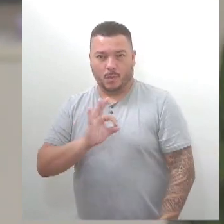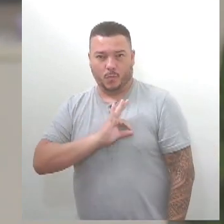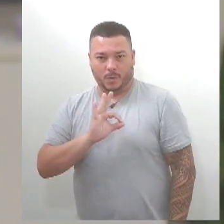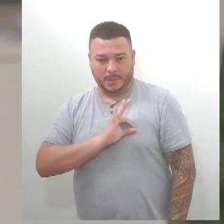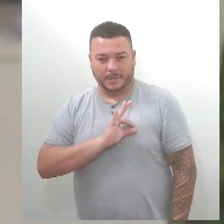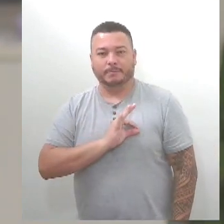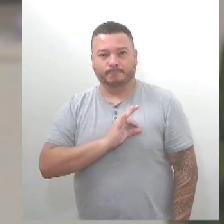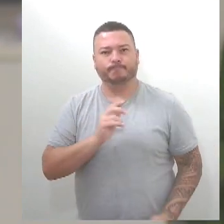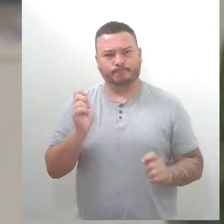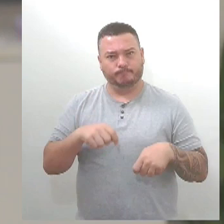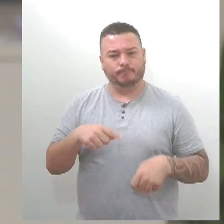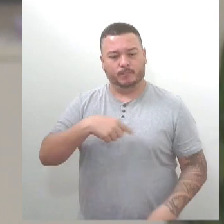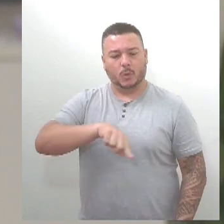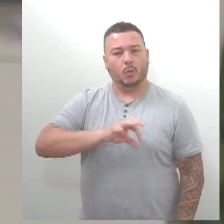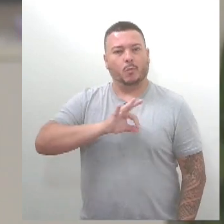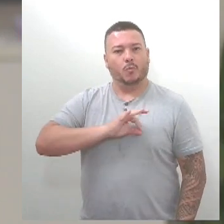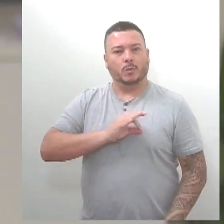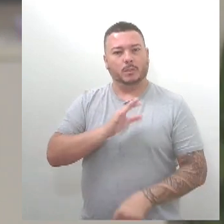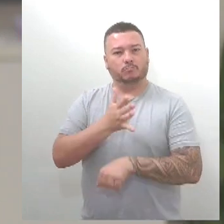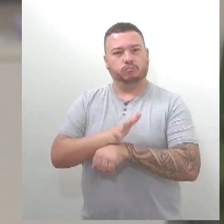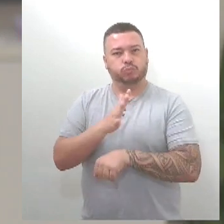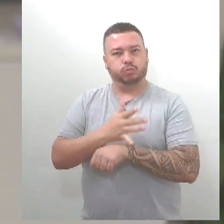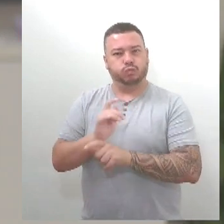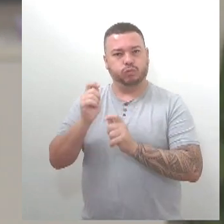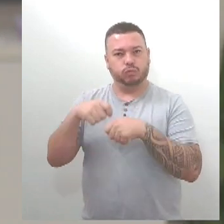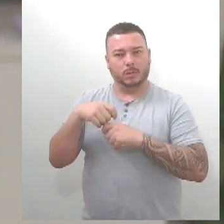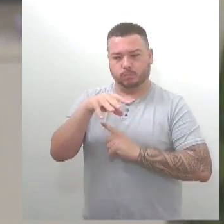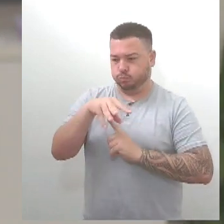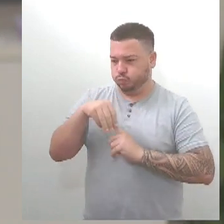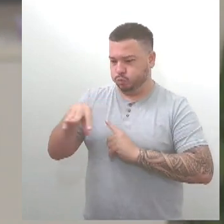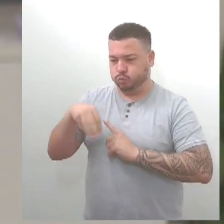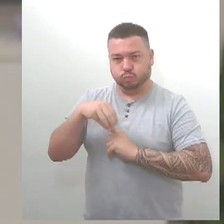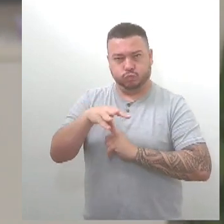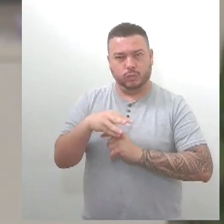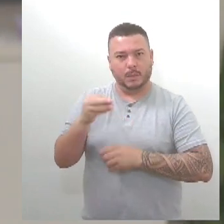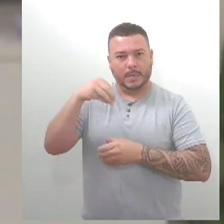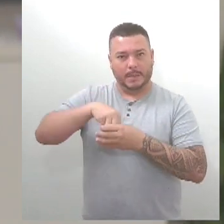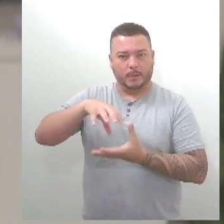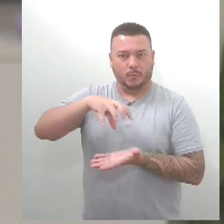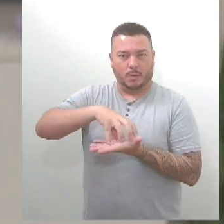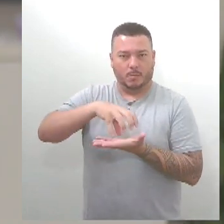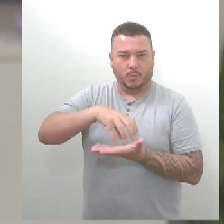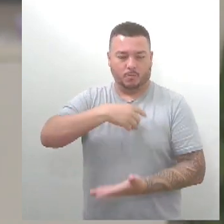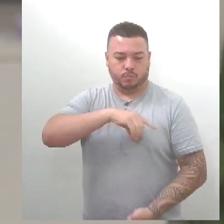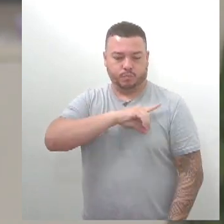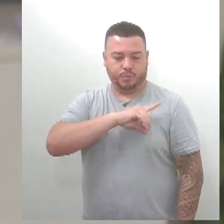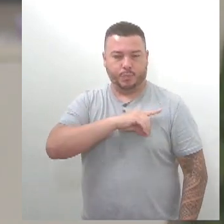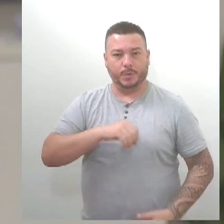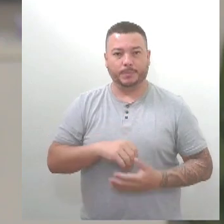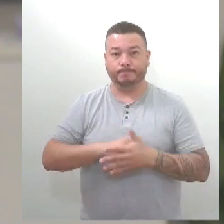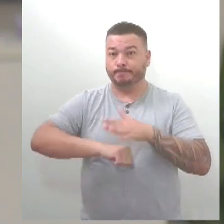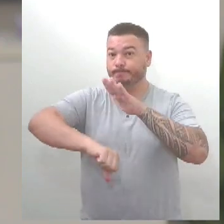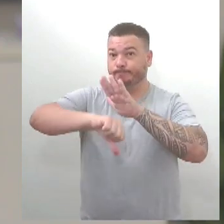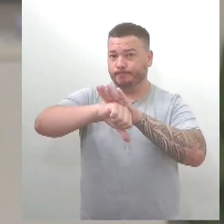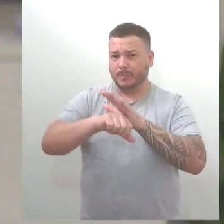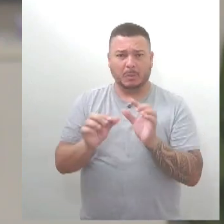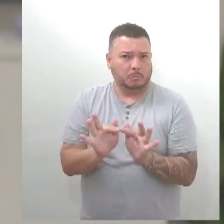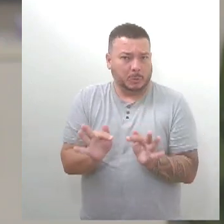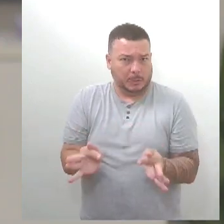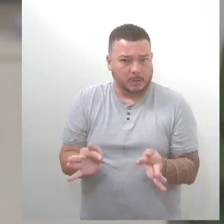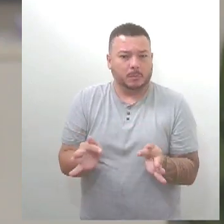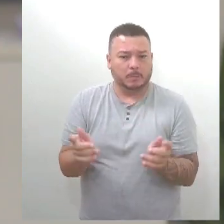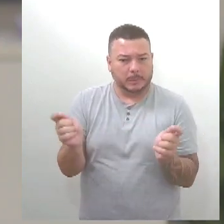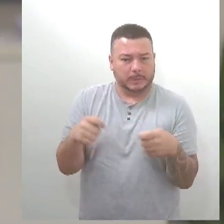qualificados possam fazer a mediação dentro da própria unidade policial. Então, os crimes de menor potencial ofensivo que gerariam,